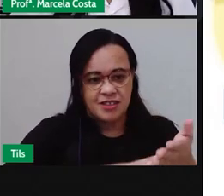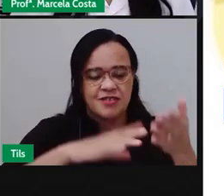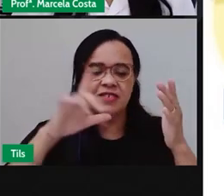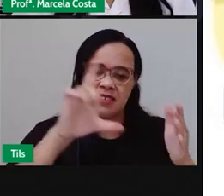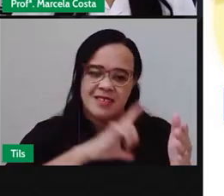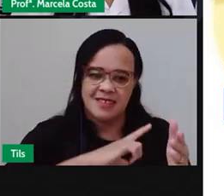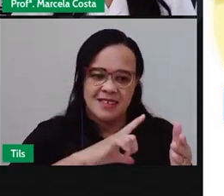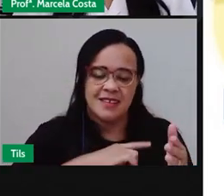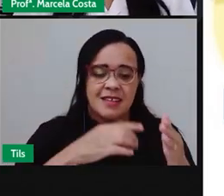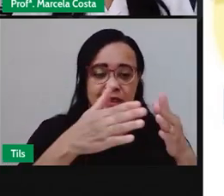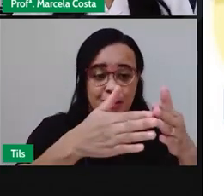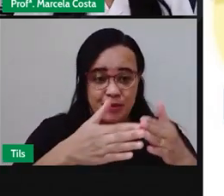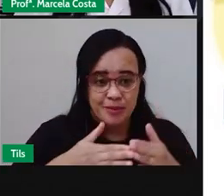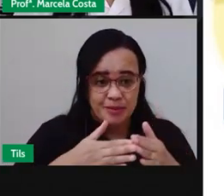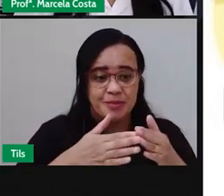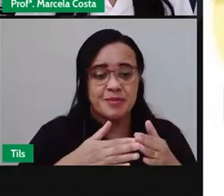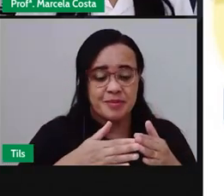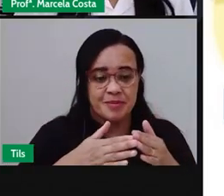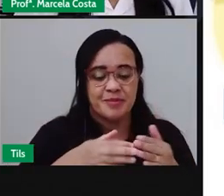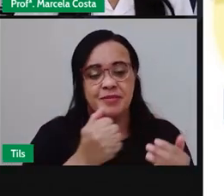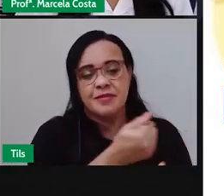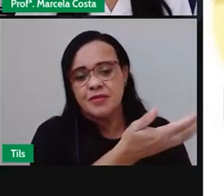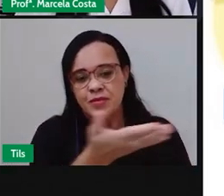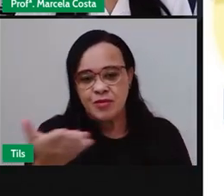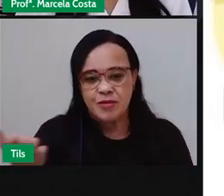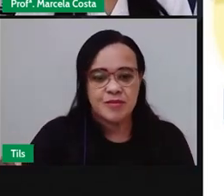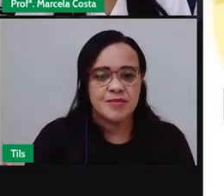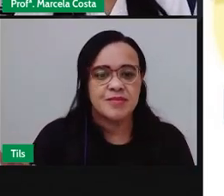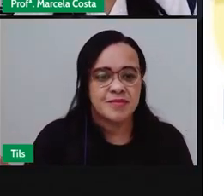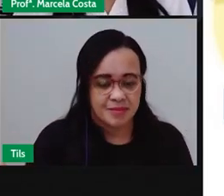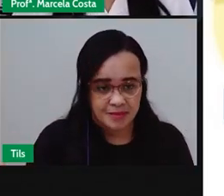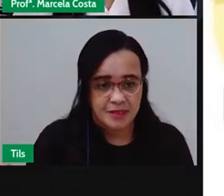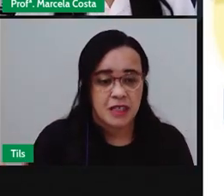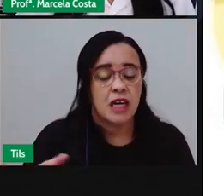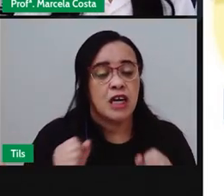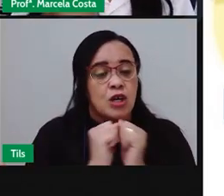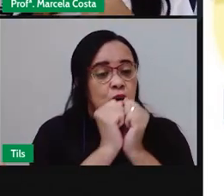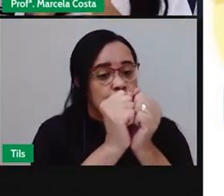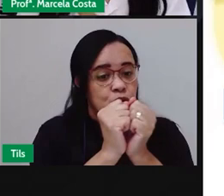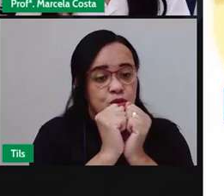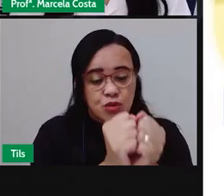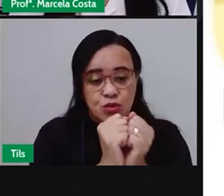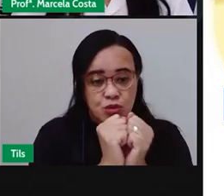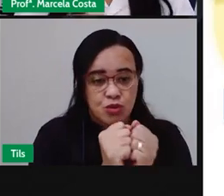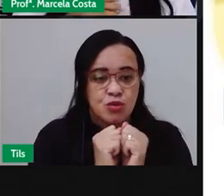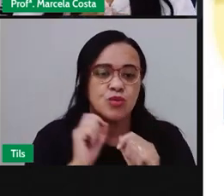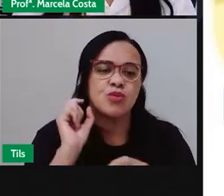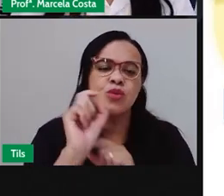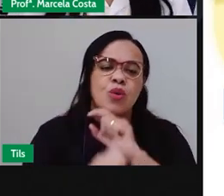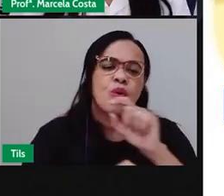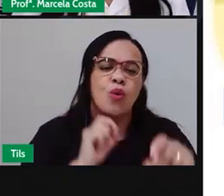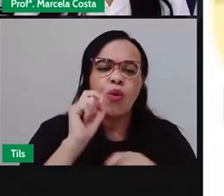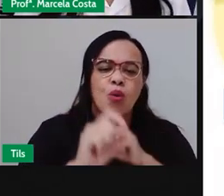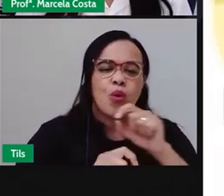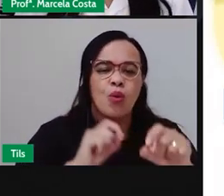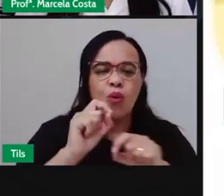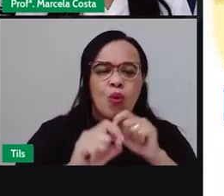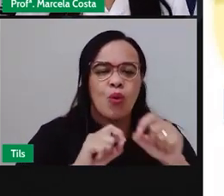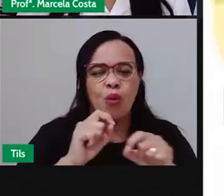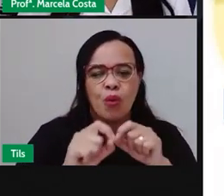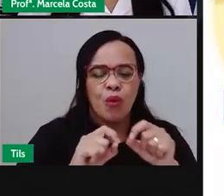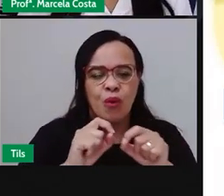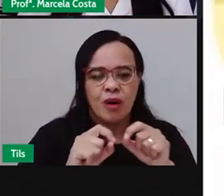vou pedir para que você faça uma campanha respeitando todos os